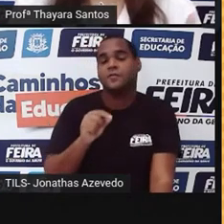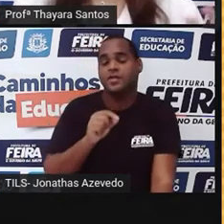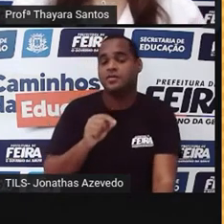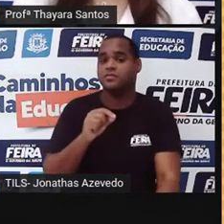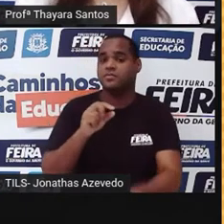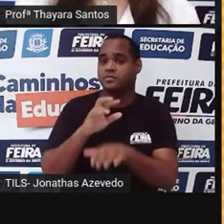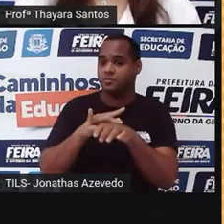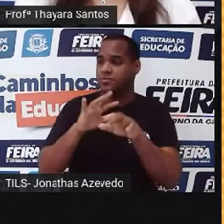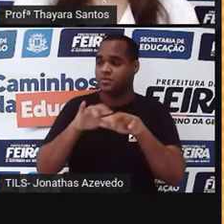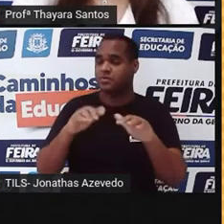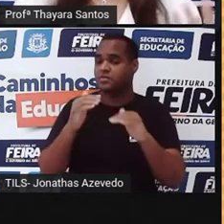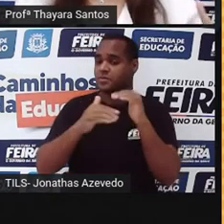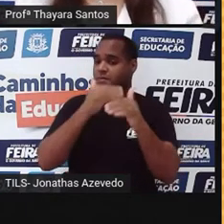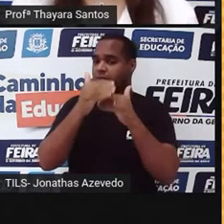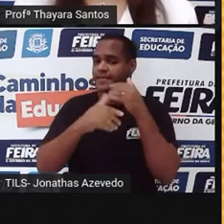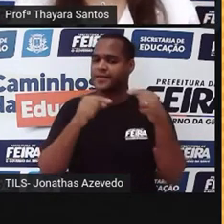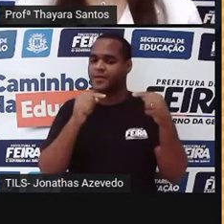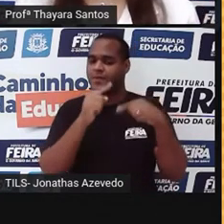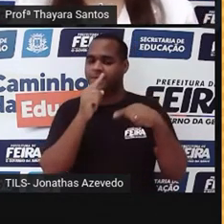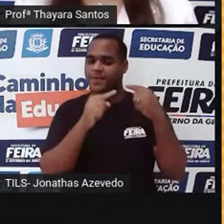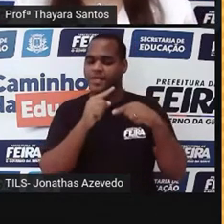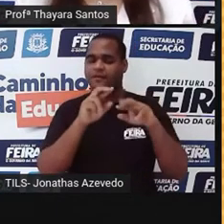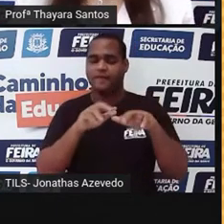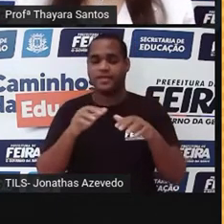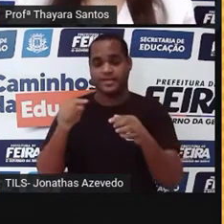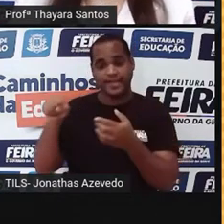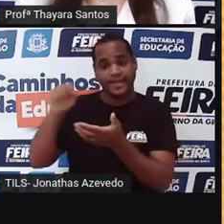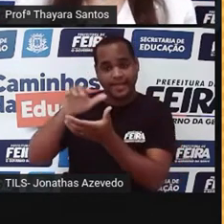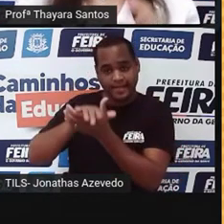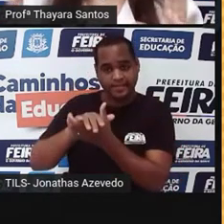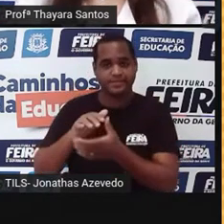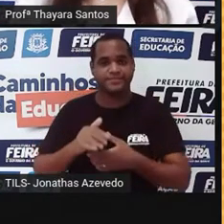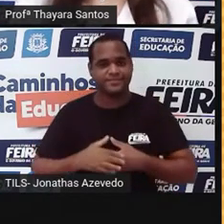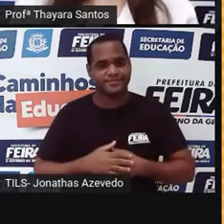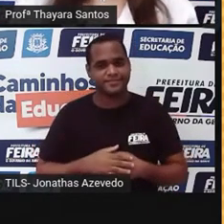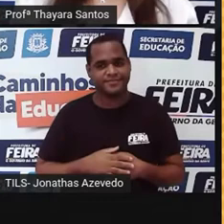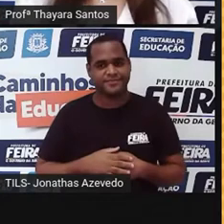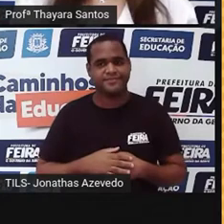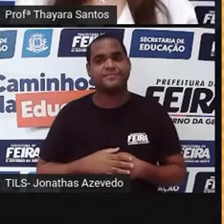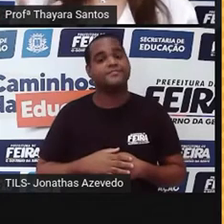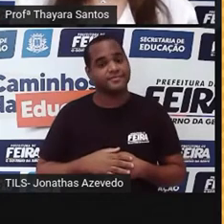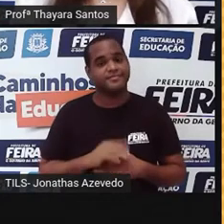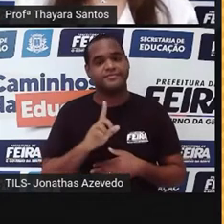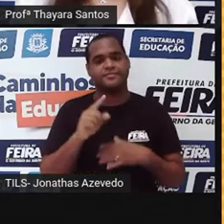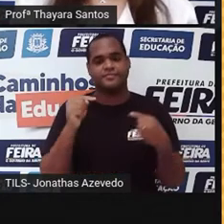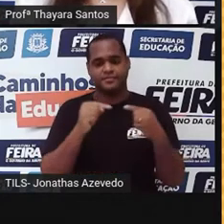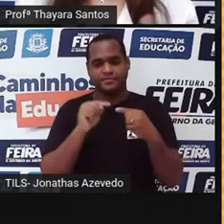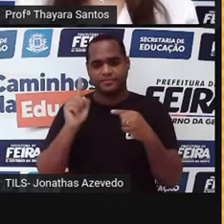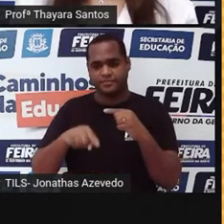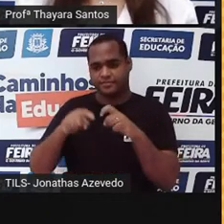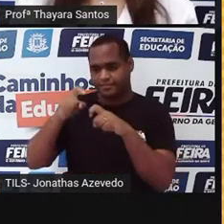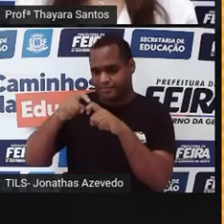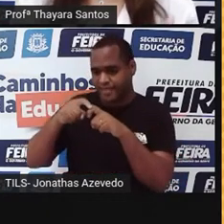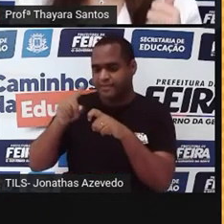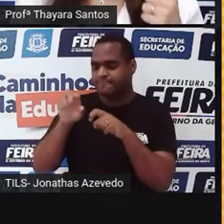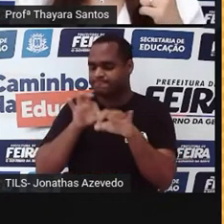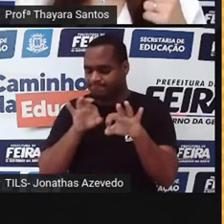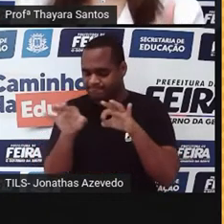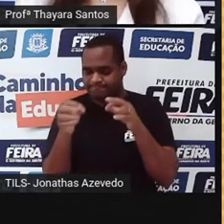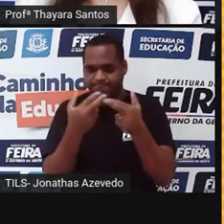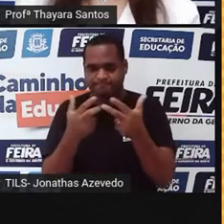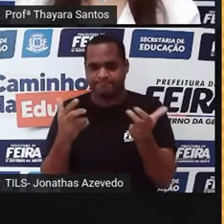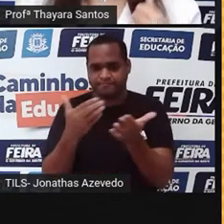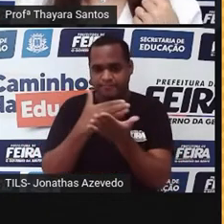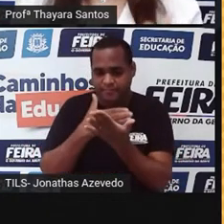desenvolver de acordo com a combinação genética do casal. E isso daí que a médica falou. Esse projeto, ele